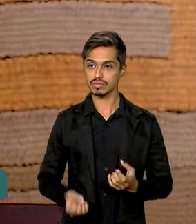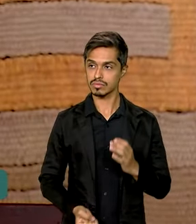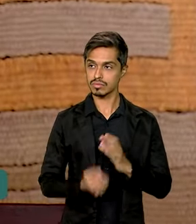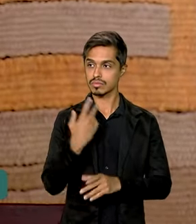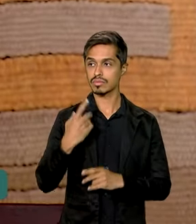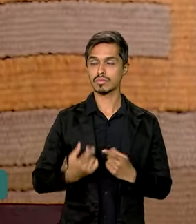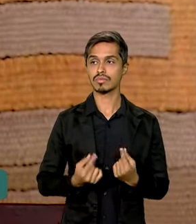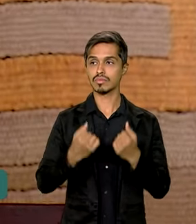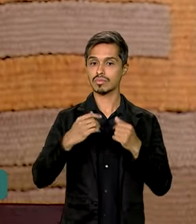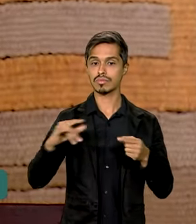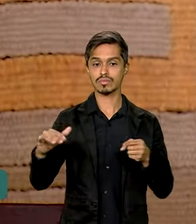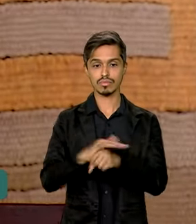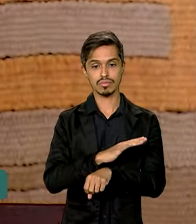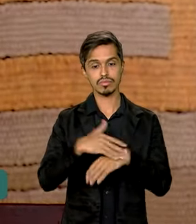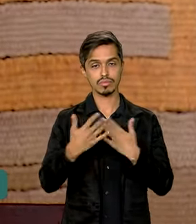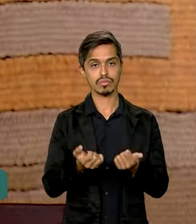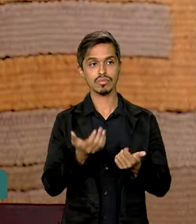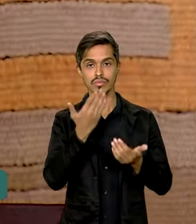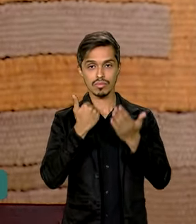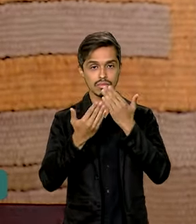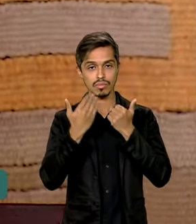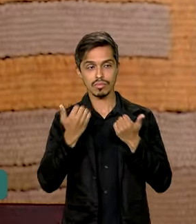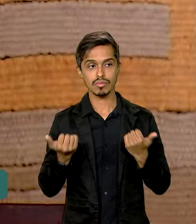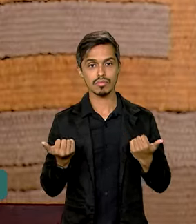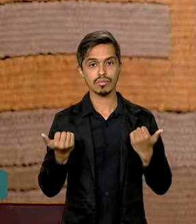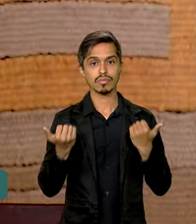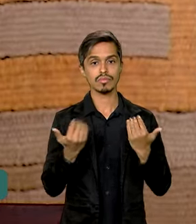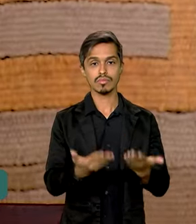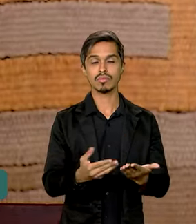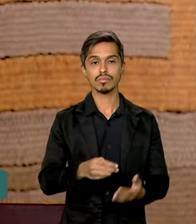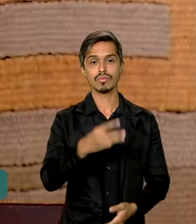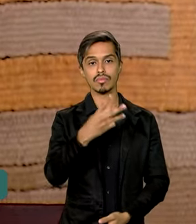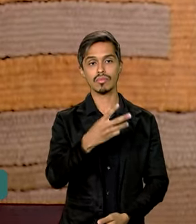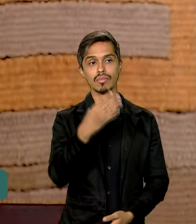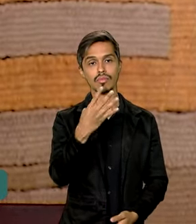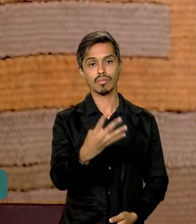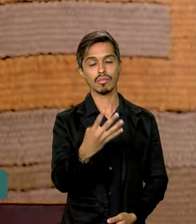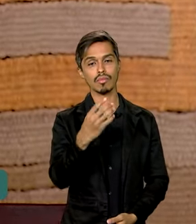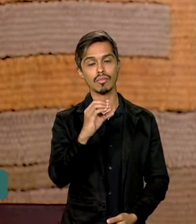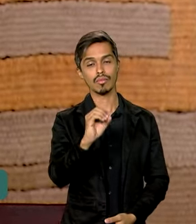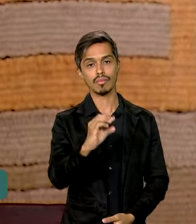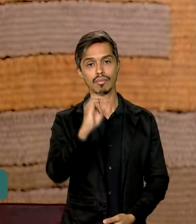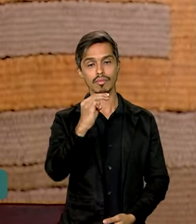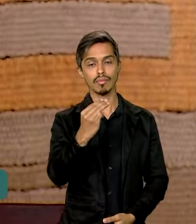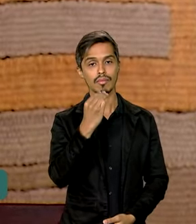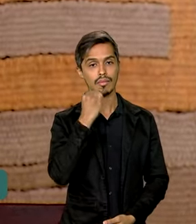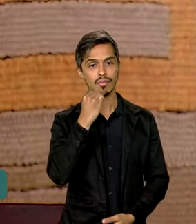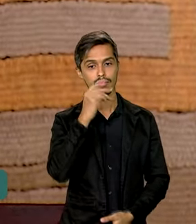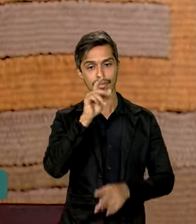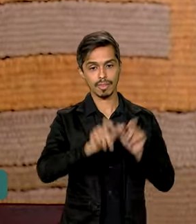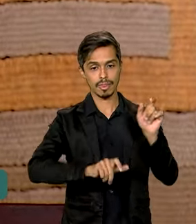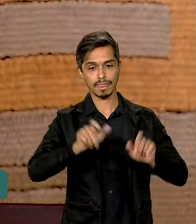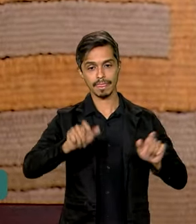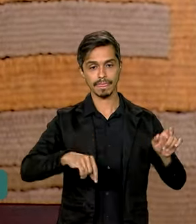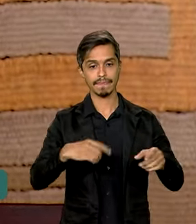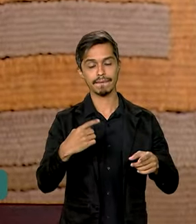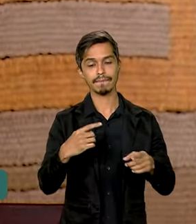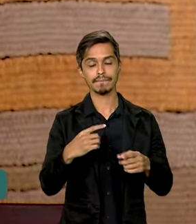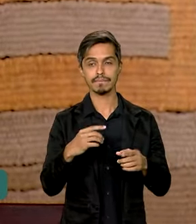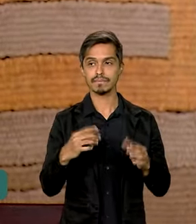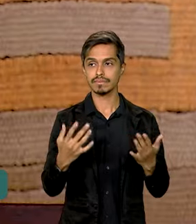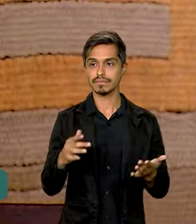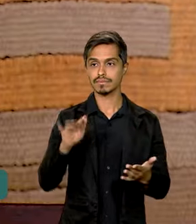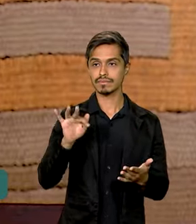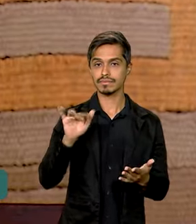suficientes para alimentar os 340 milhões de pessoas que, segundo a FAO,